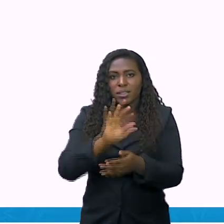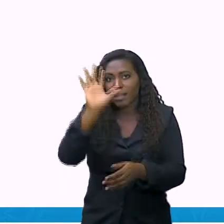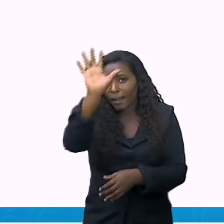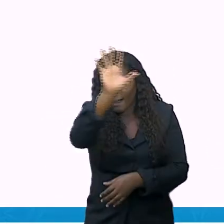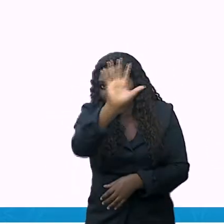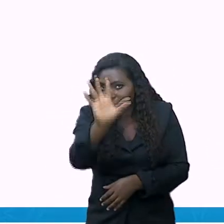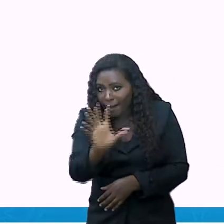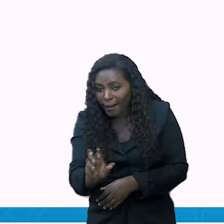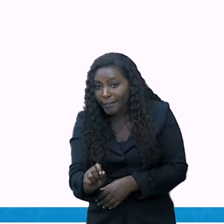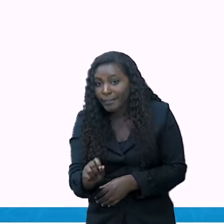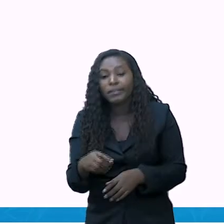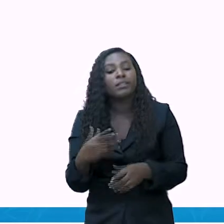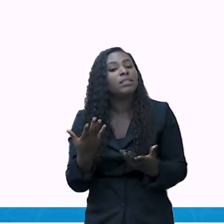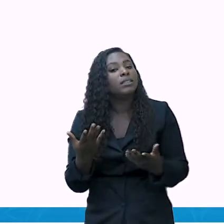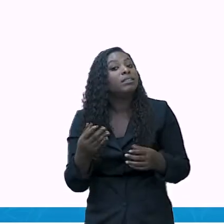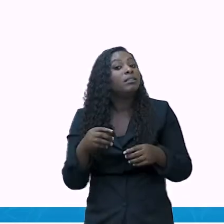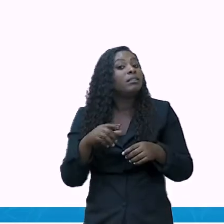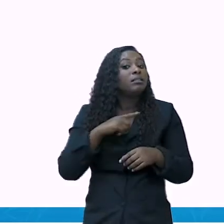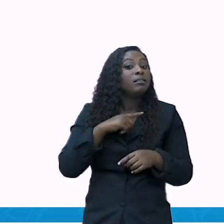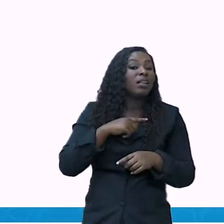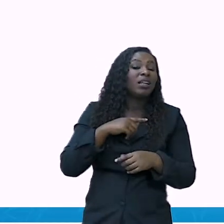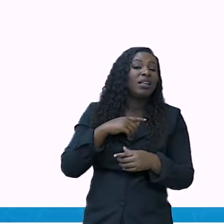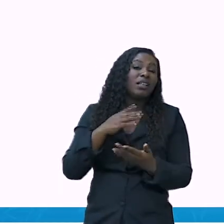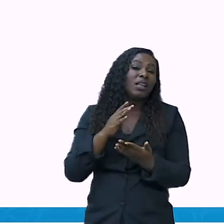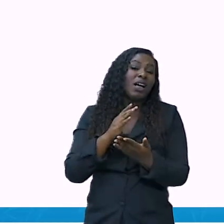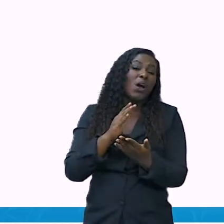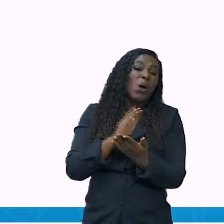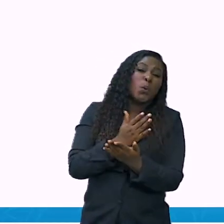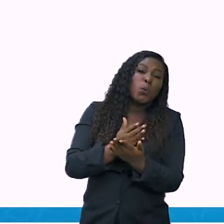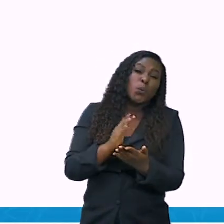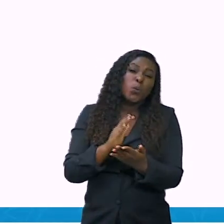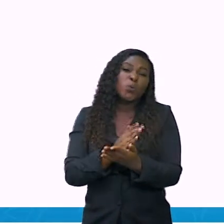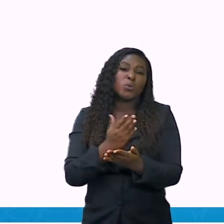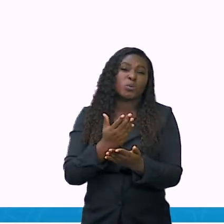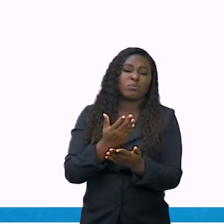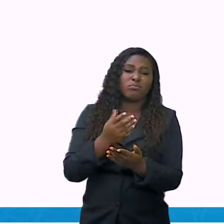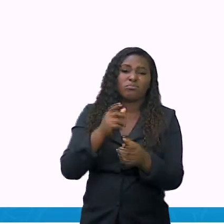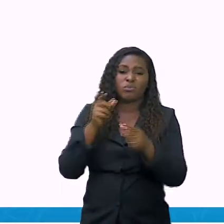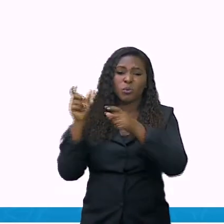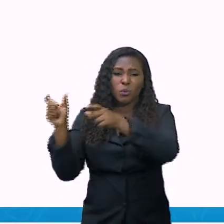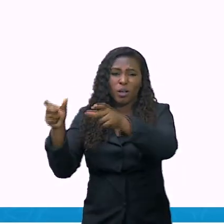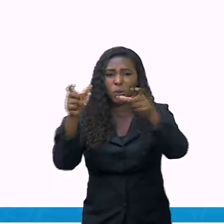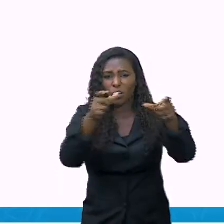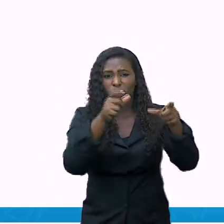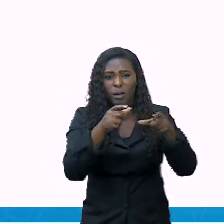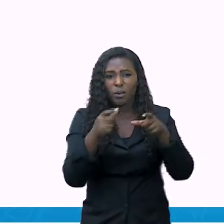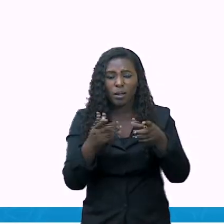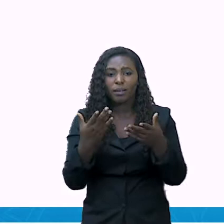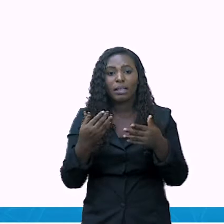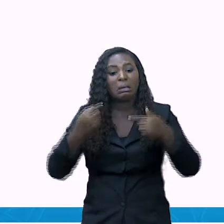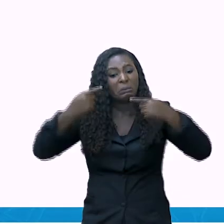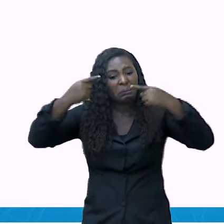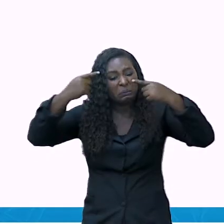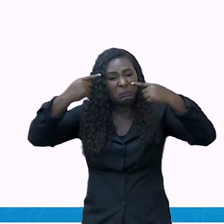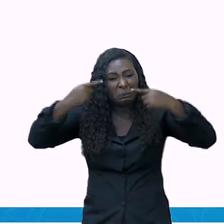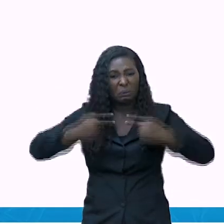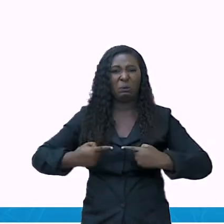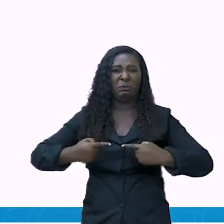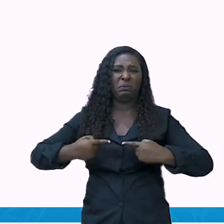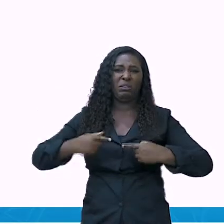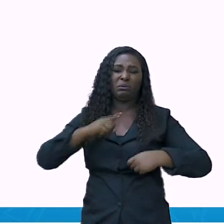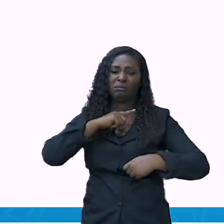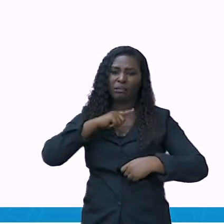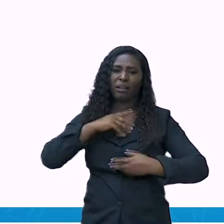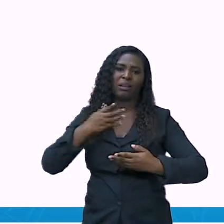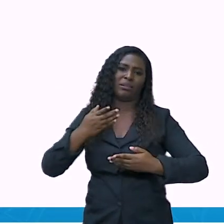conflitos. Nós vamos encontrar economias bem estabelecidas, franco